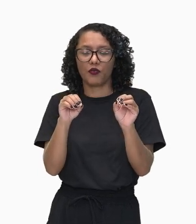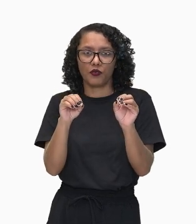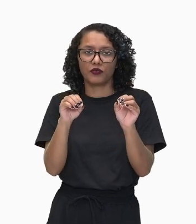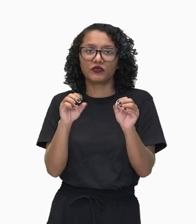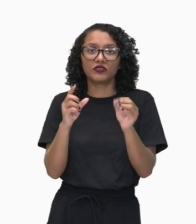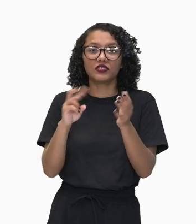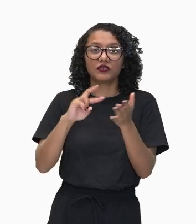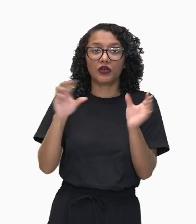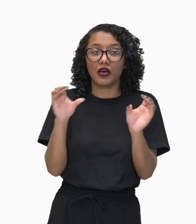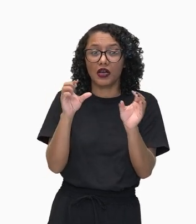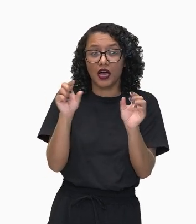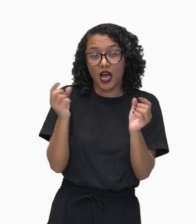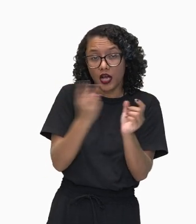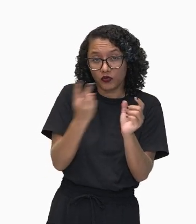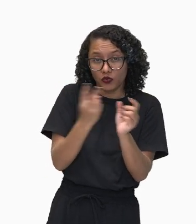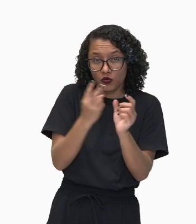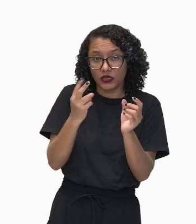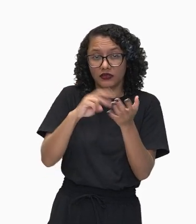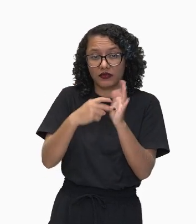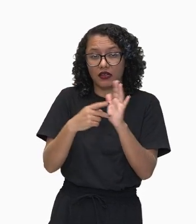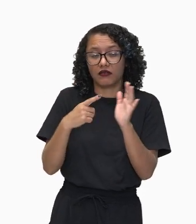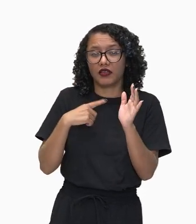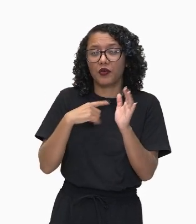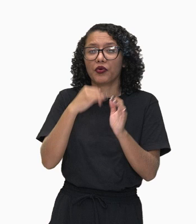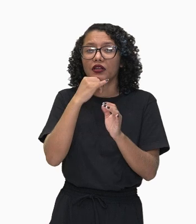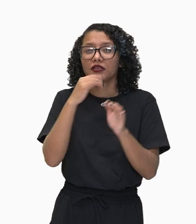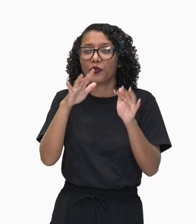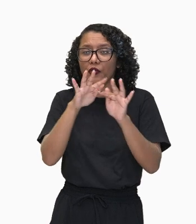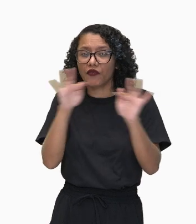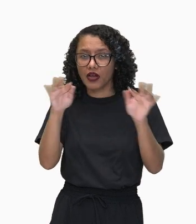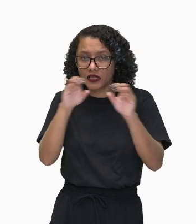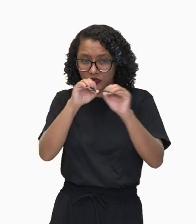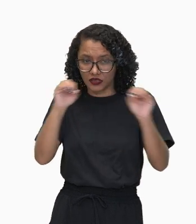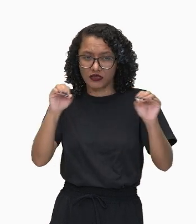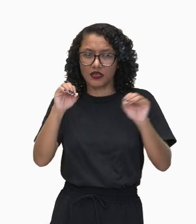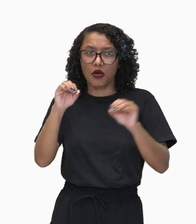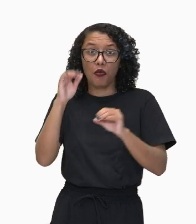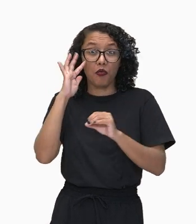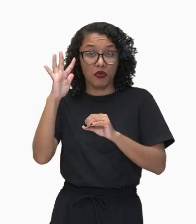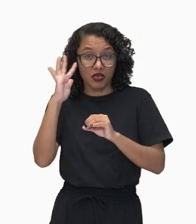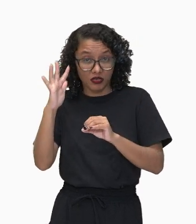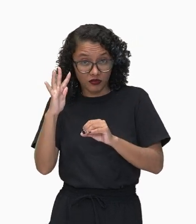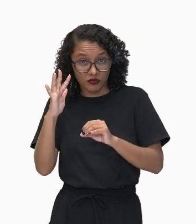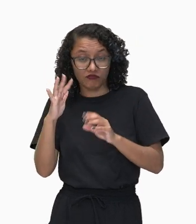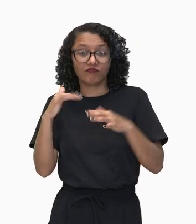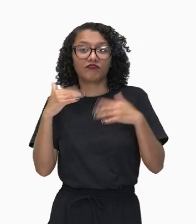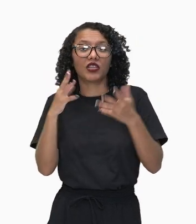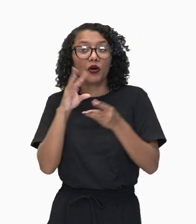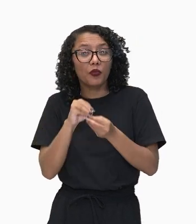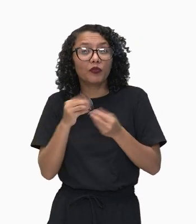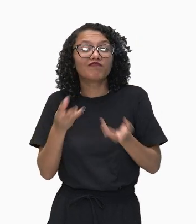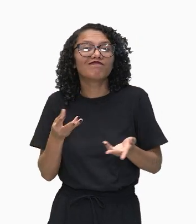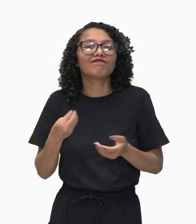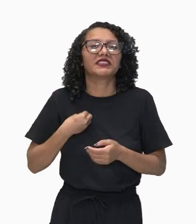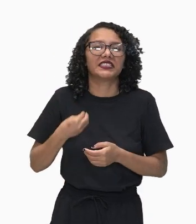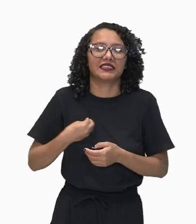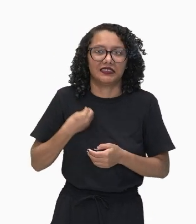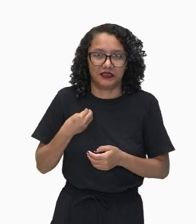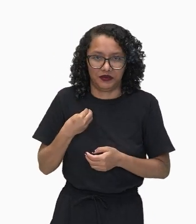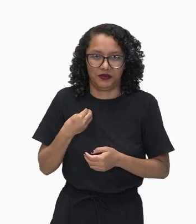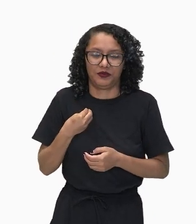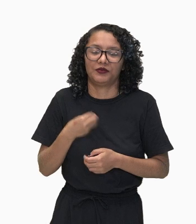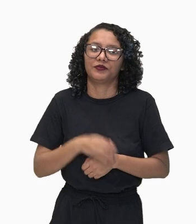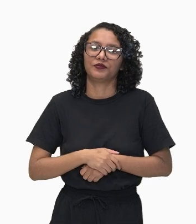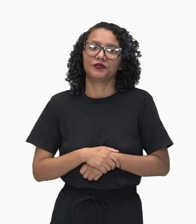logo existo. Não é isso? Então, esse conectivo, ele